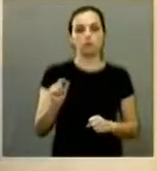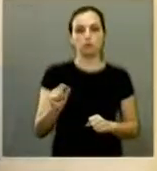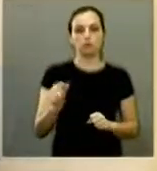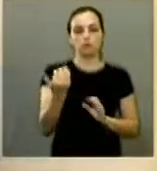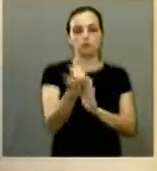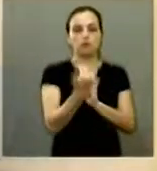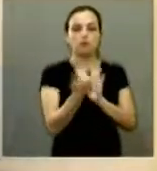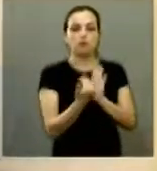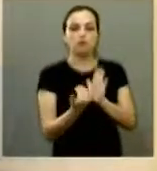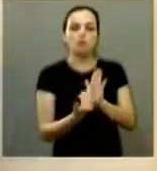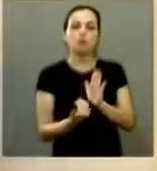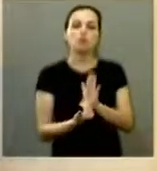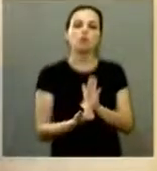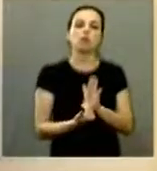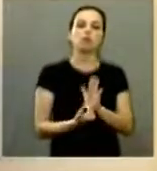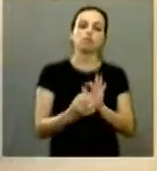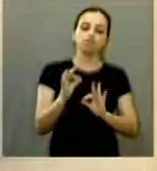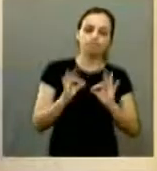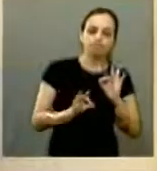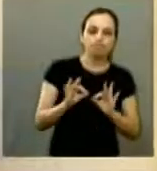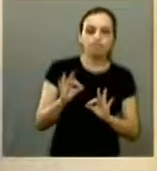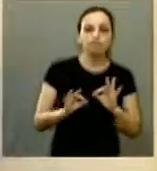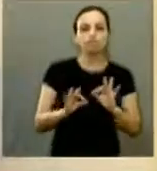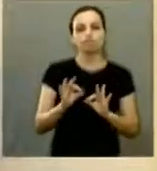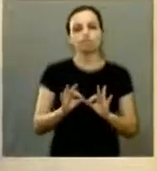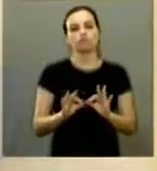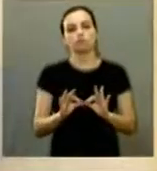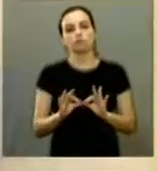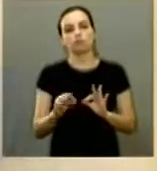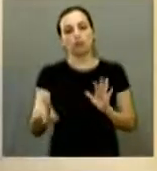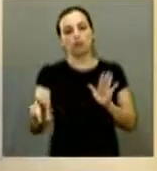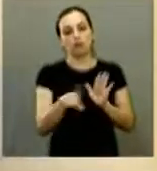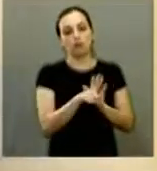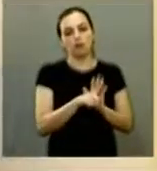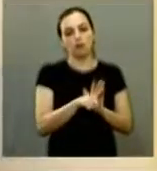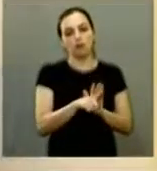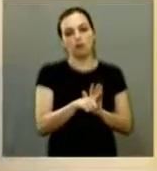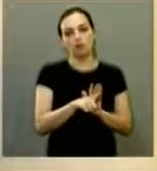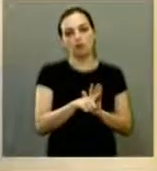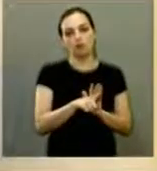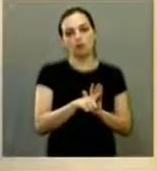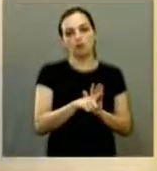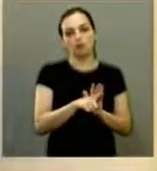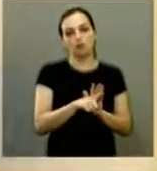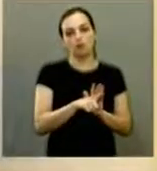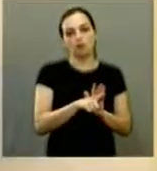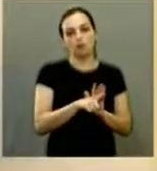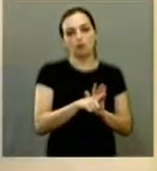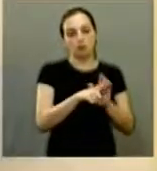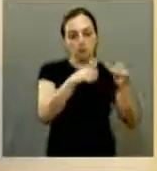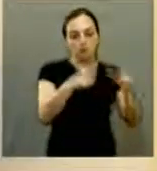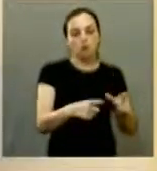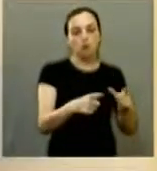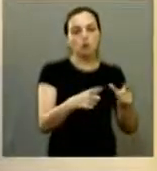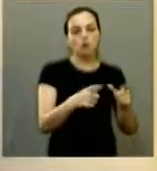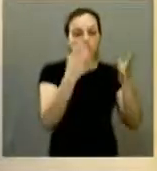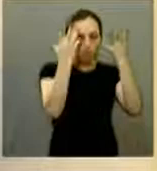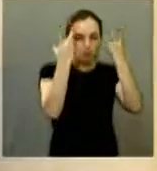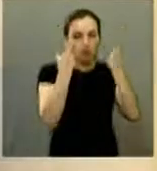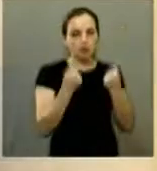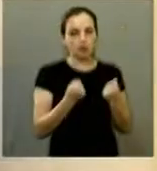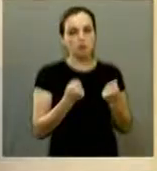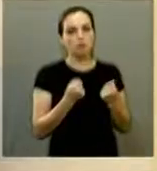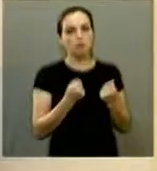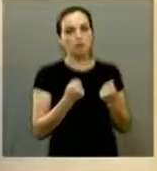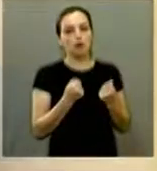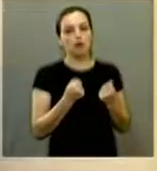definir a formatação não só da lei que dá destino aos animais de grande porte mas também eu acho